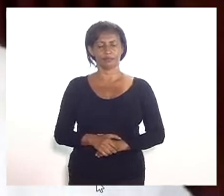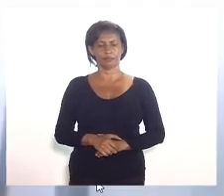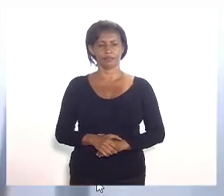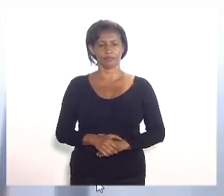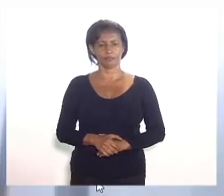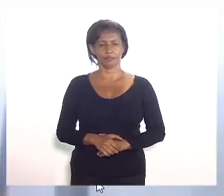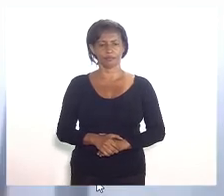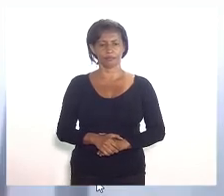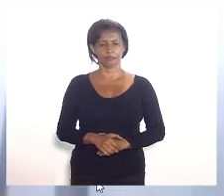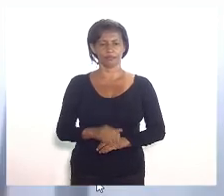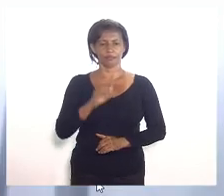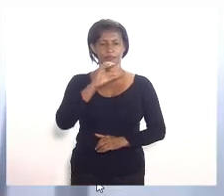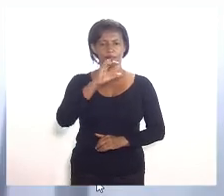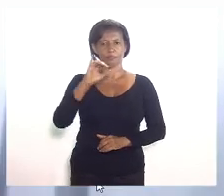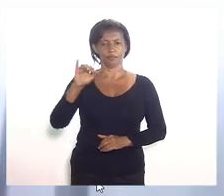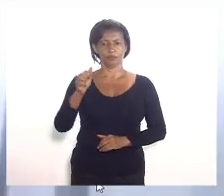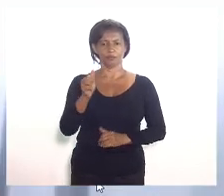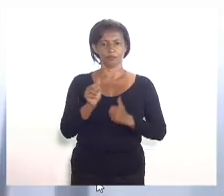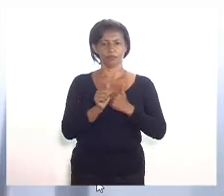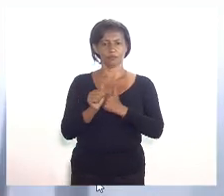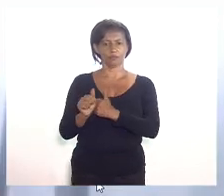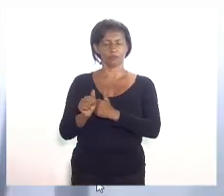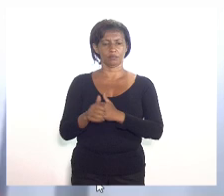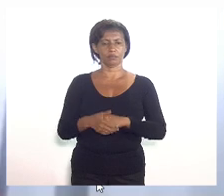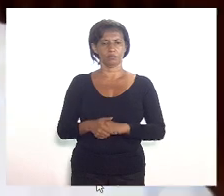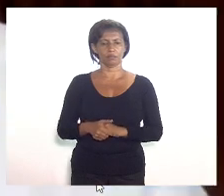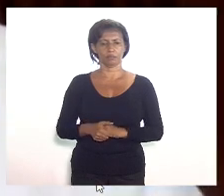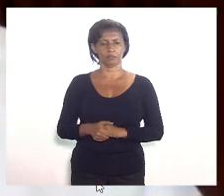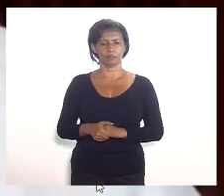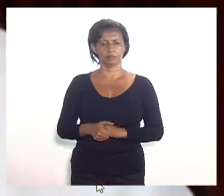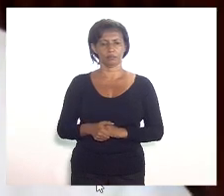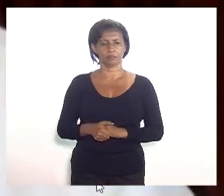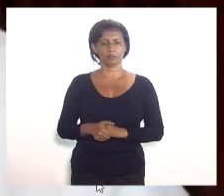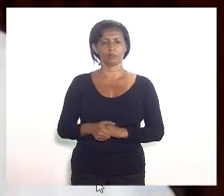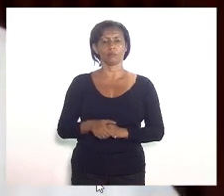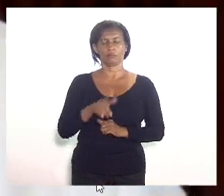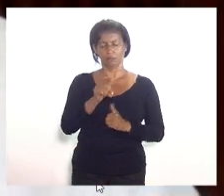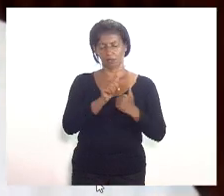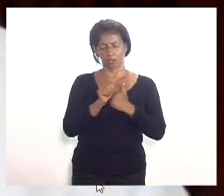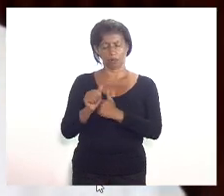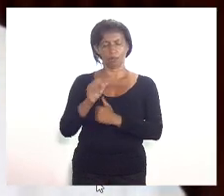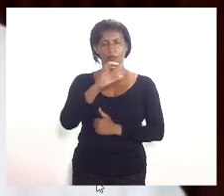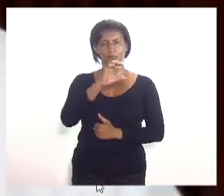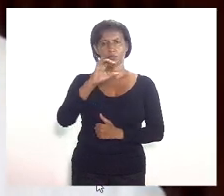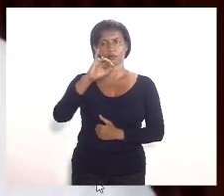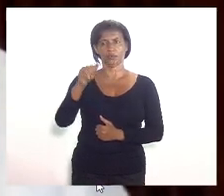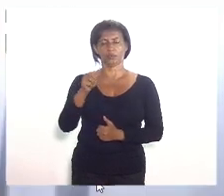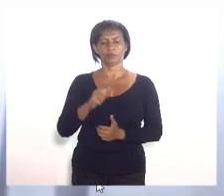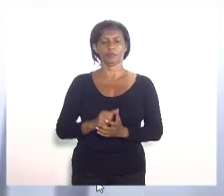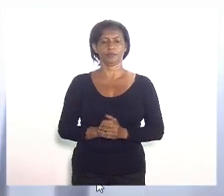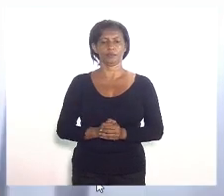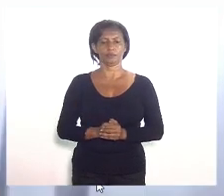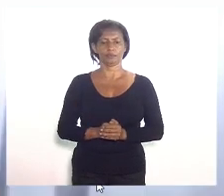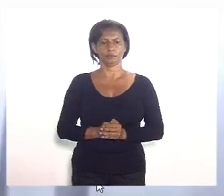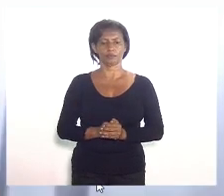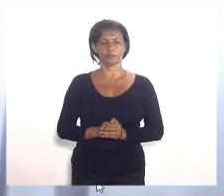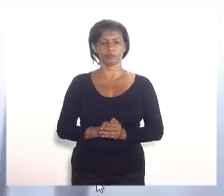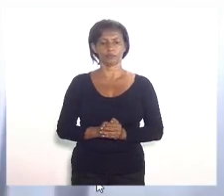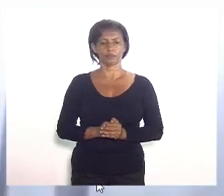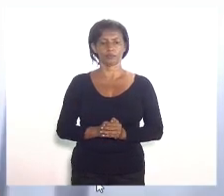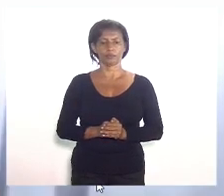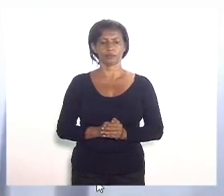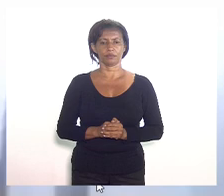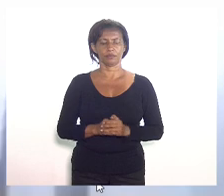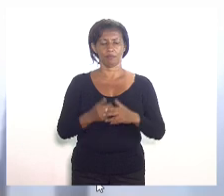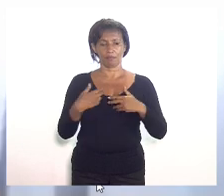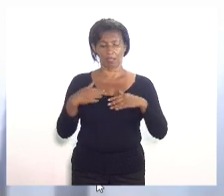Acompanhando a CCJ, deputado Márcio Pacheco. Acompanhando a CCJ. Obrigada. Há sobre a mesa 4